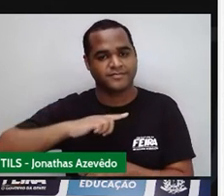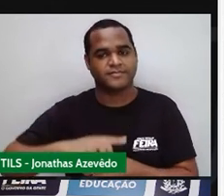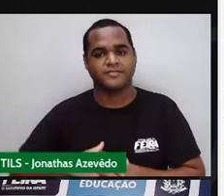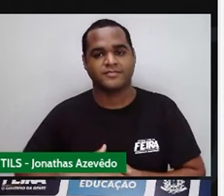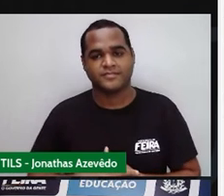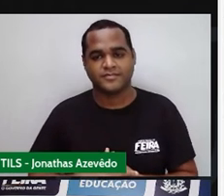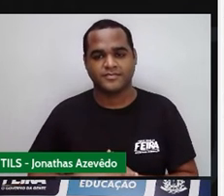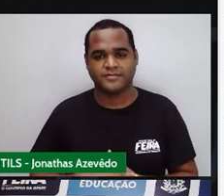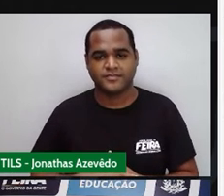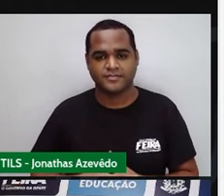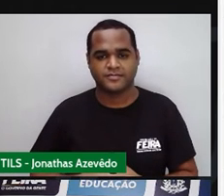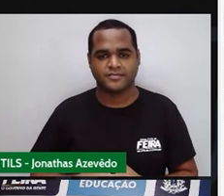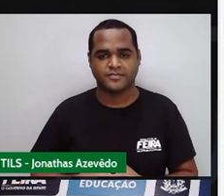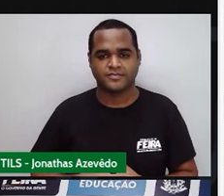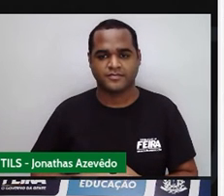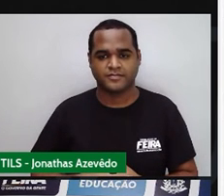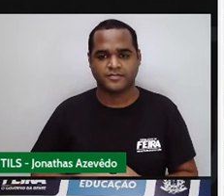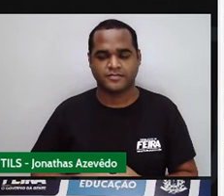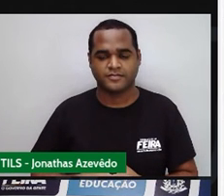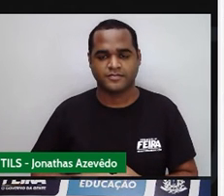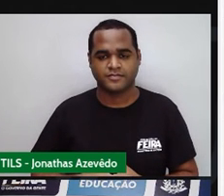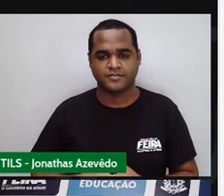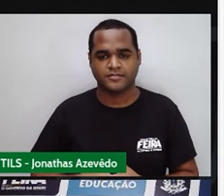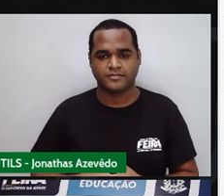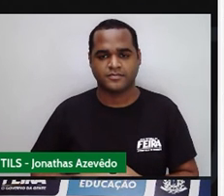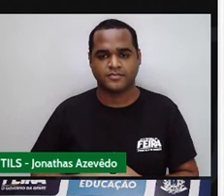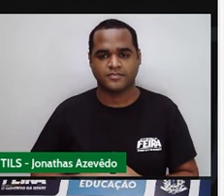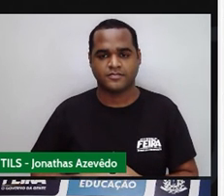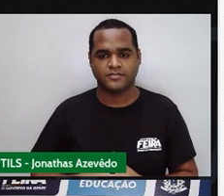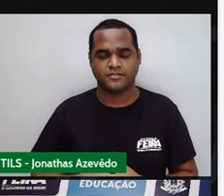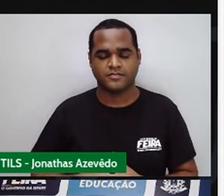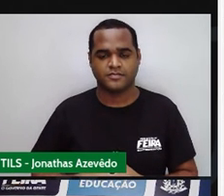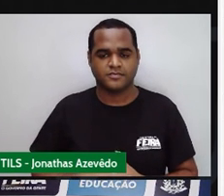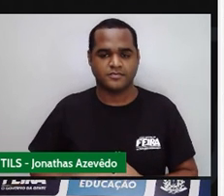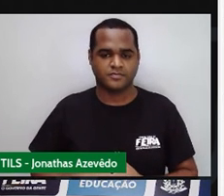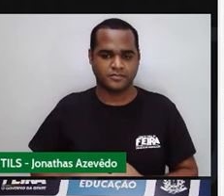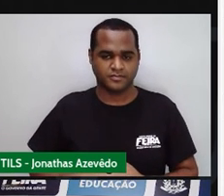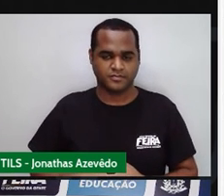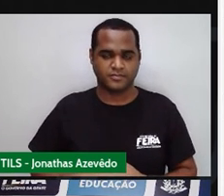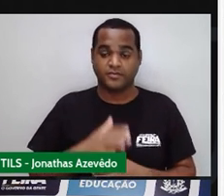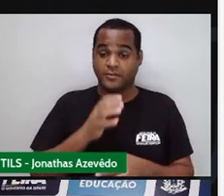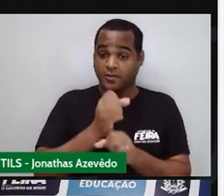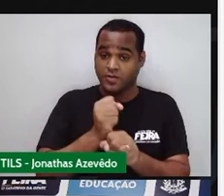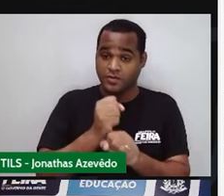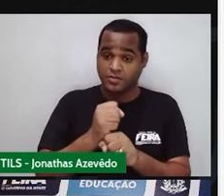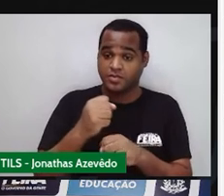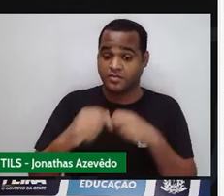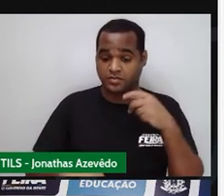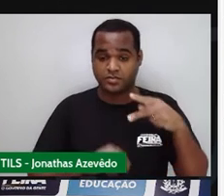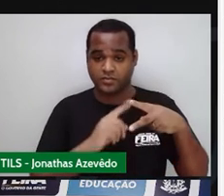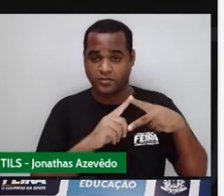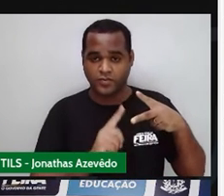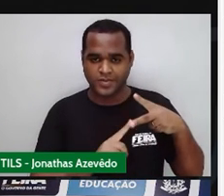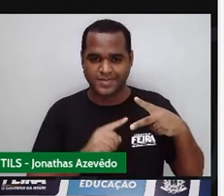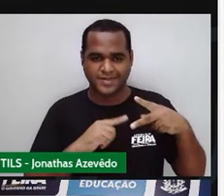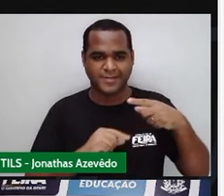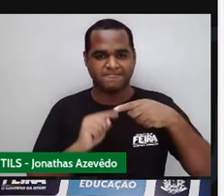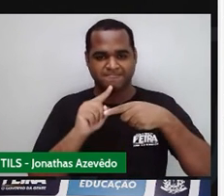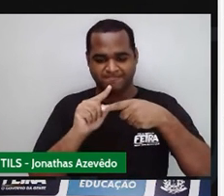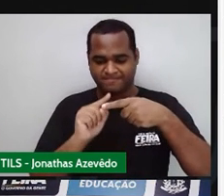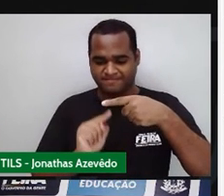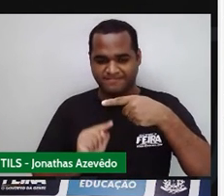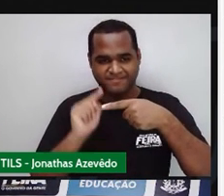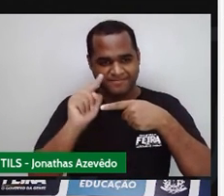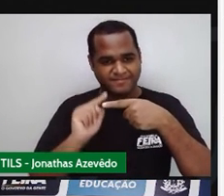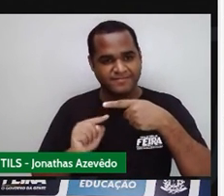quando a gente vai somar aquelas áreas, a gente tem uma soma de duas frações. São duas frações ali. São